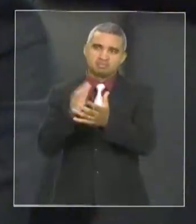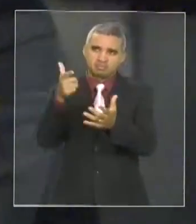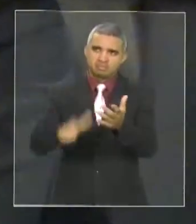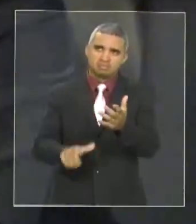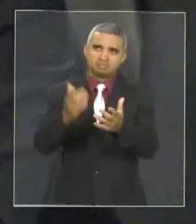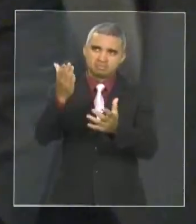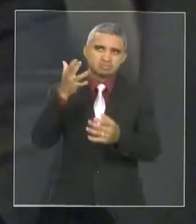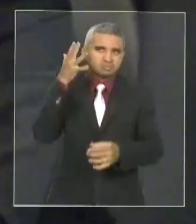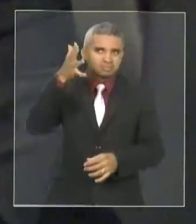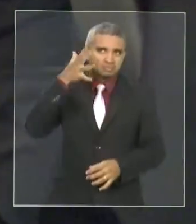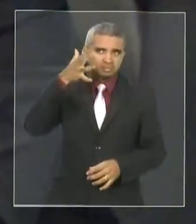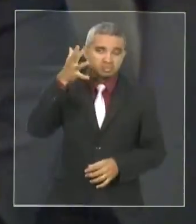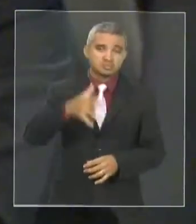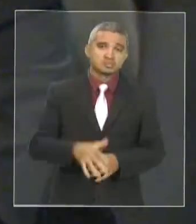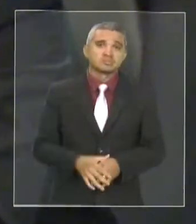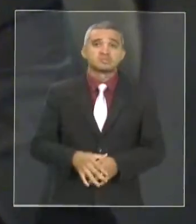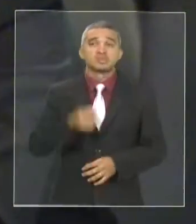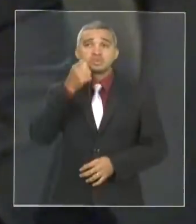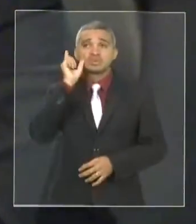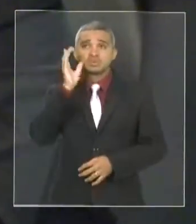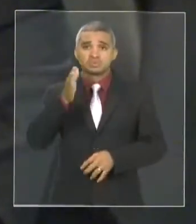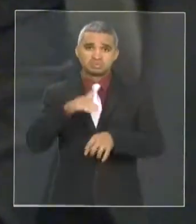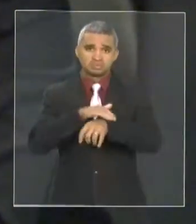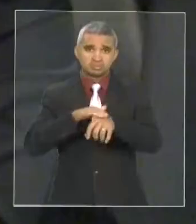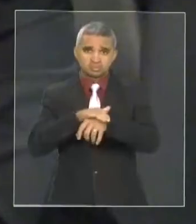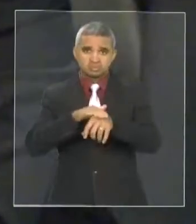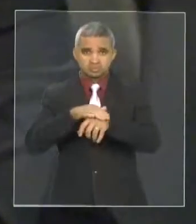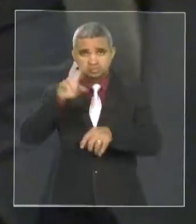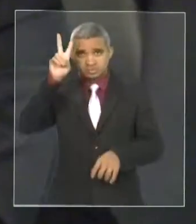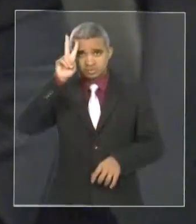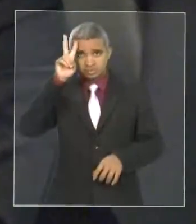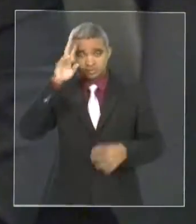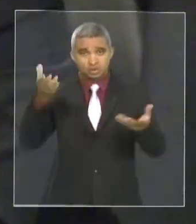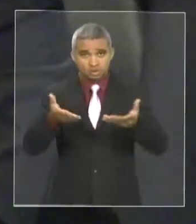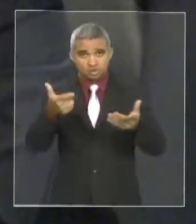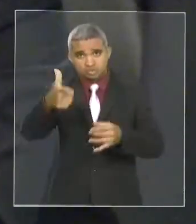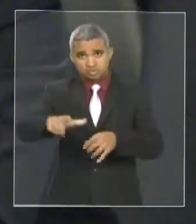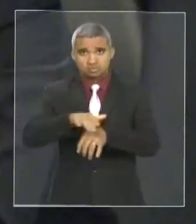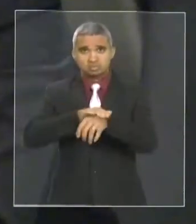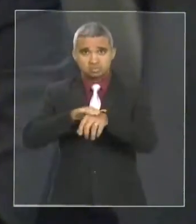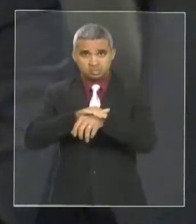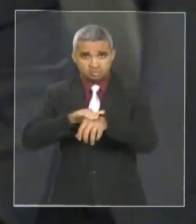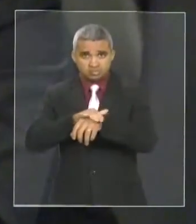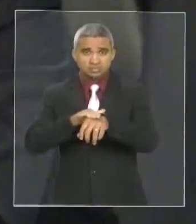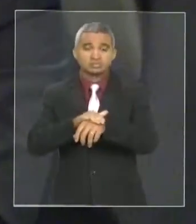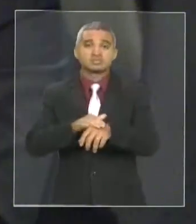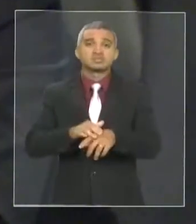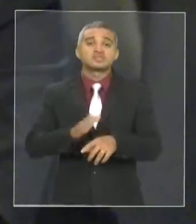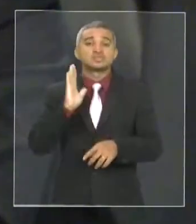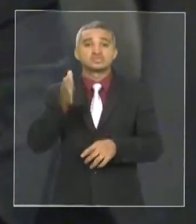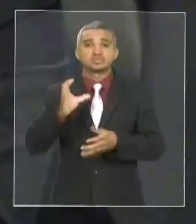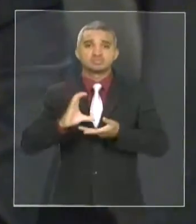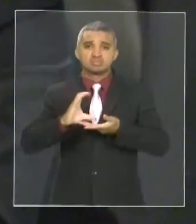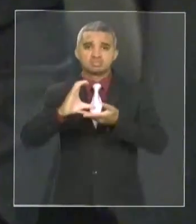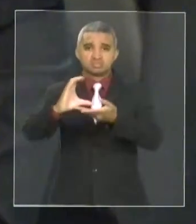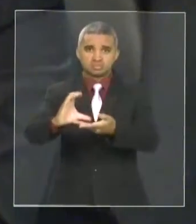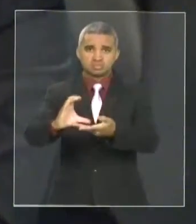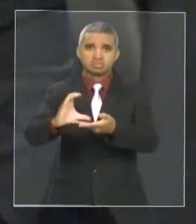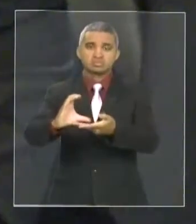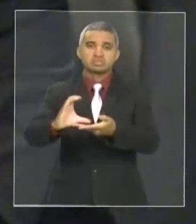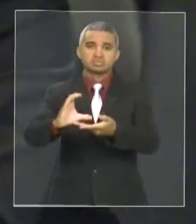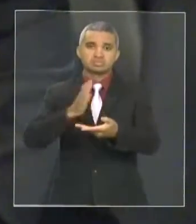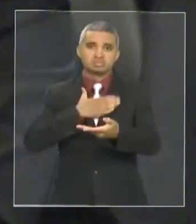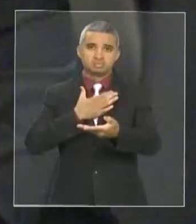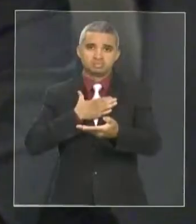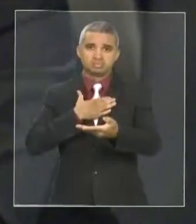e digo o seguinte, já conversamos ontem, segunda-feira, conversamos hoje novamente, já vou destinar uma parte das minhas